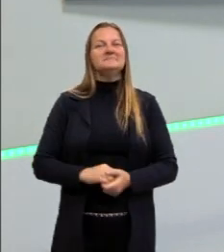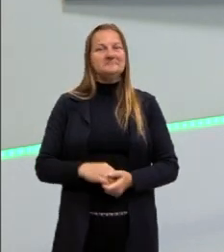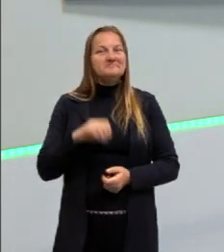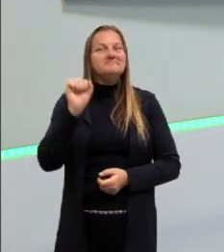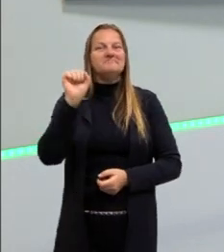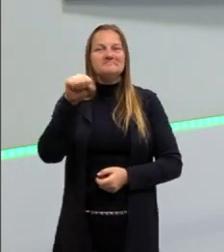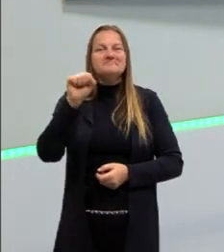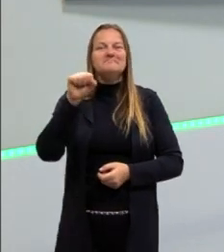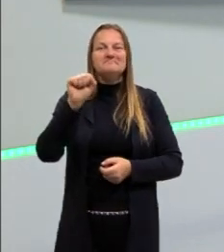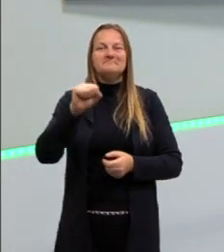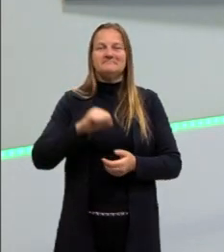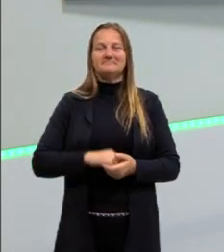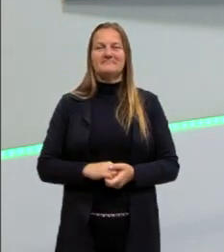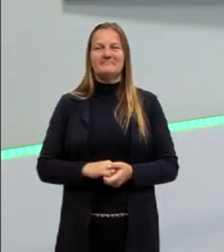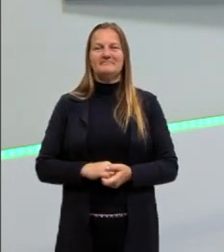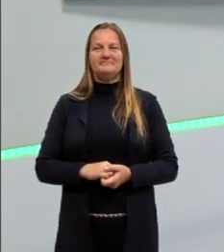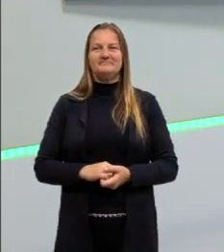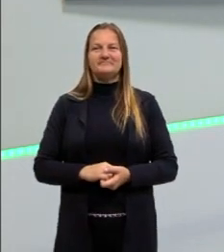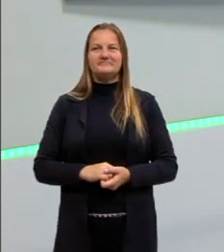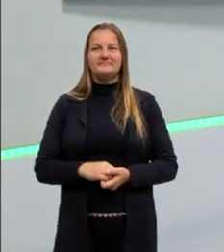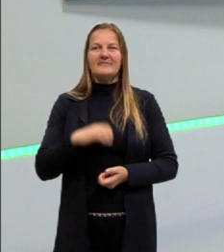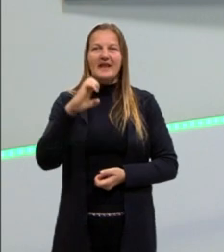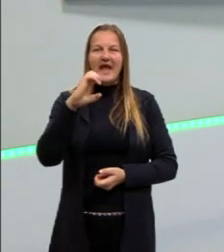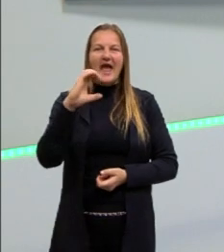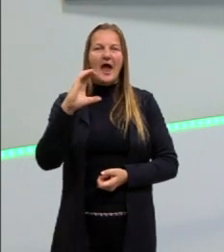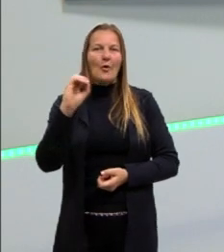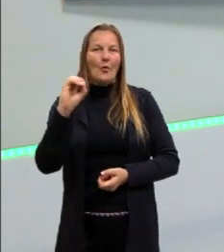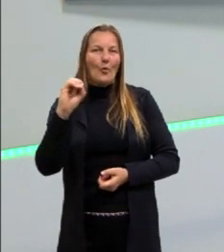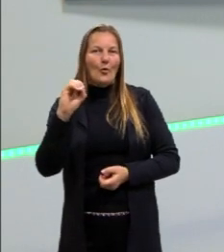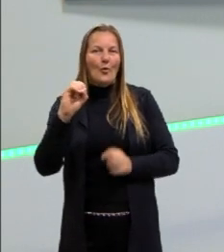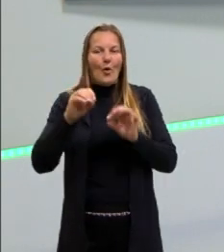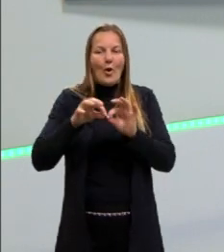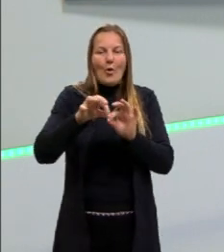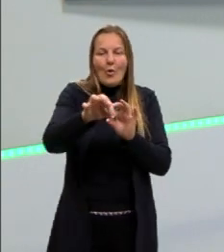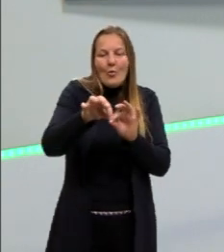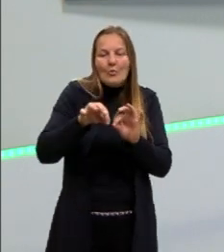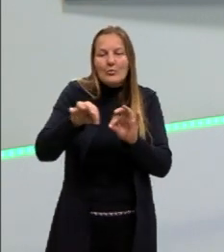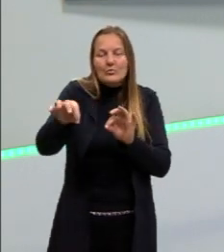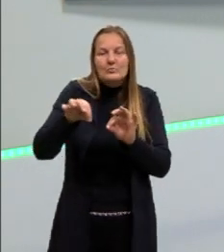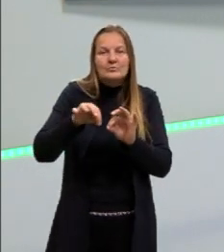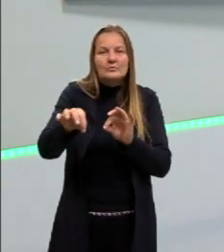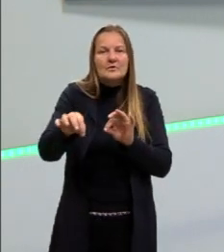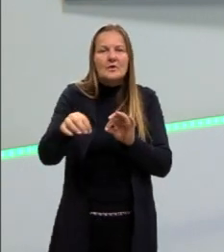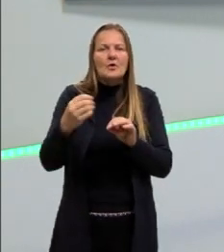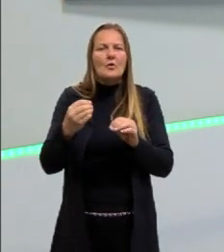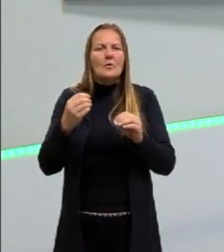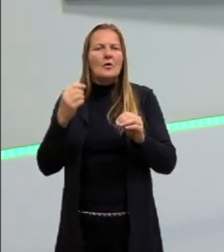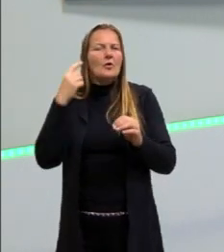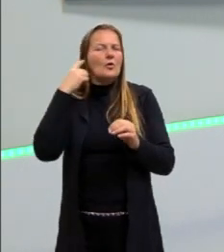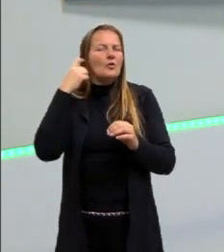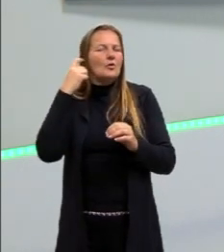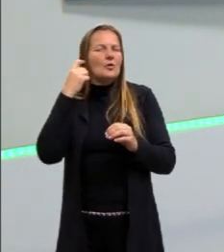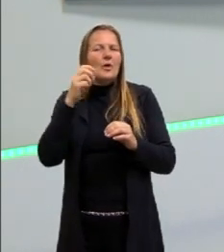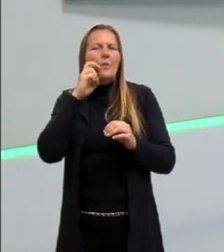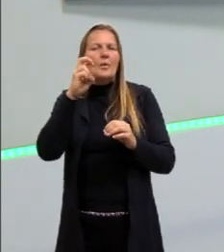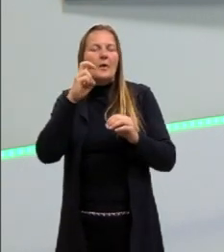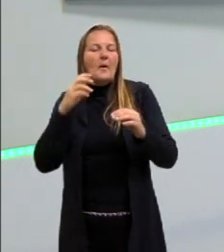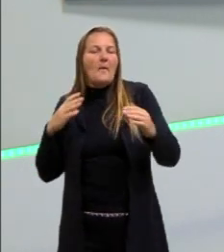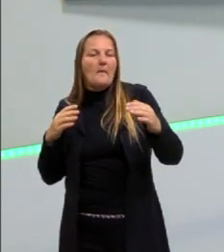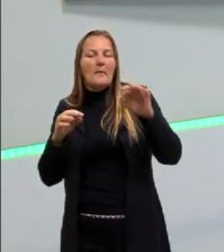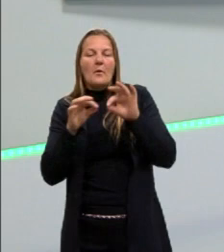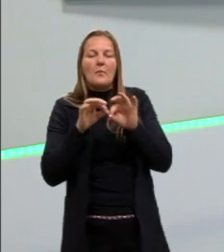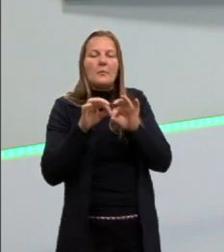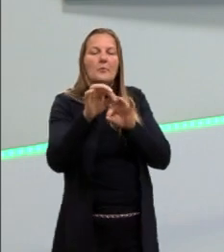Usar essa ecolocalização para ele, tá? Ele faz então a associação de como o som está voltando até ele, qual é a